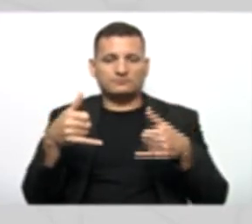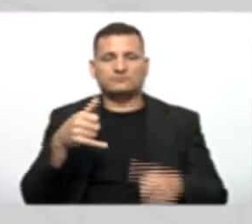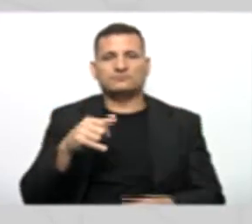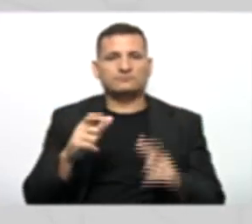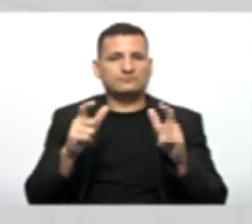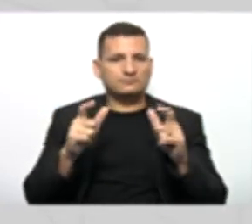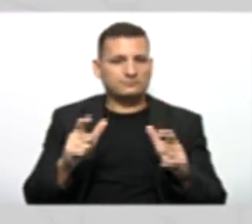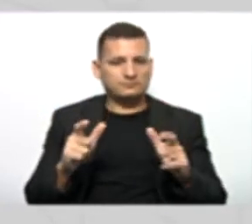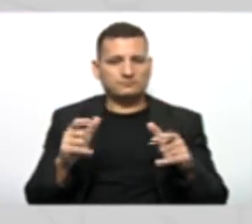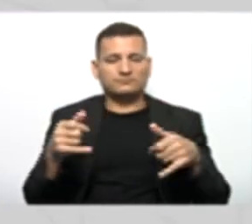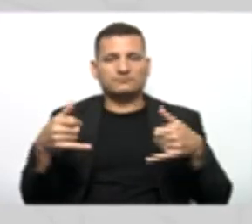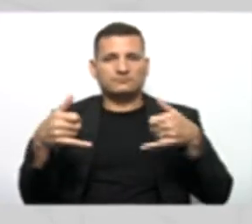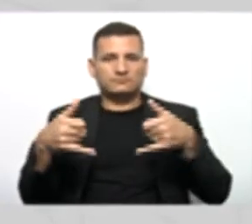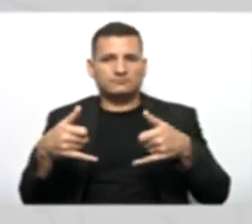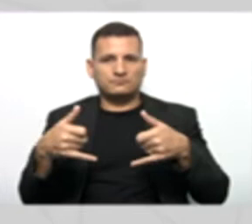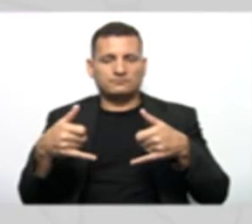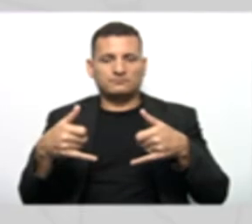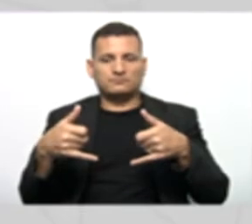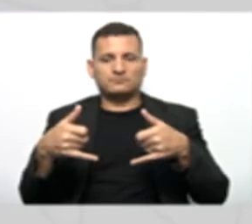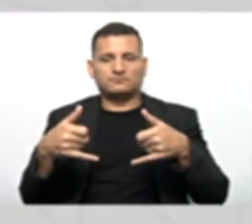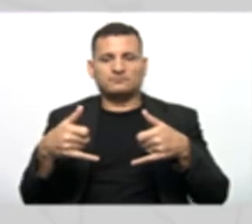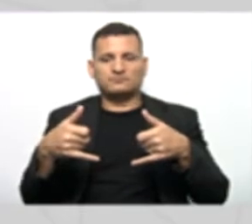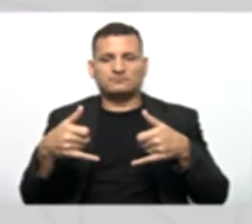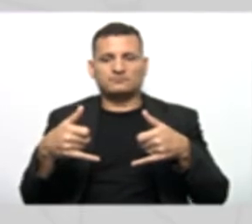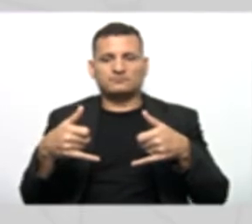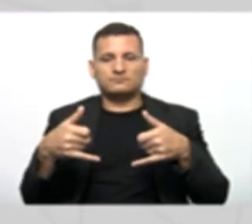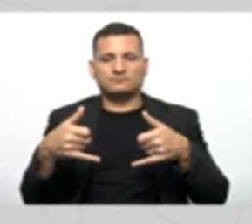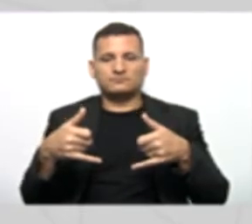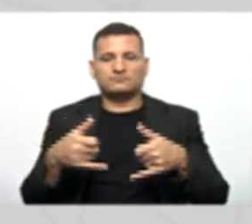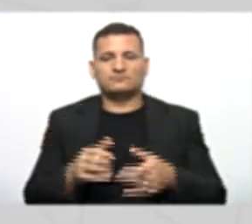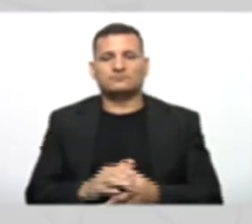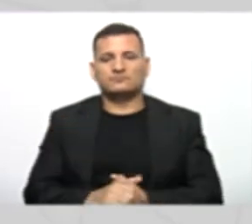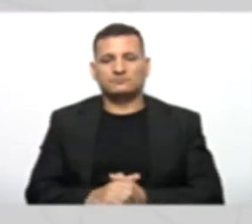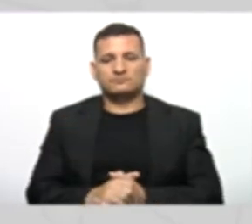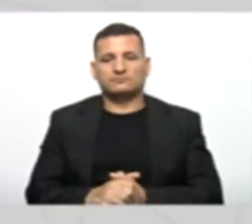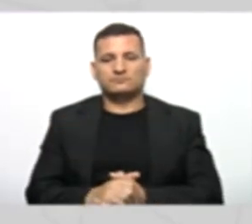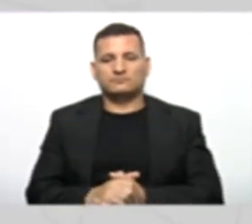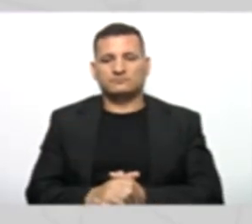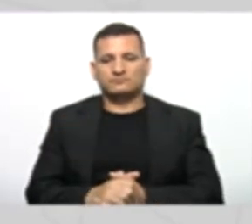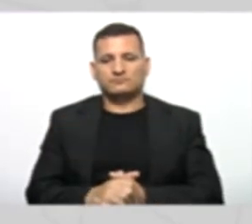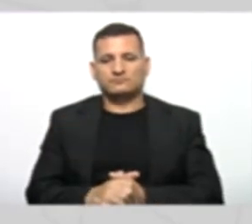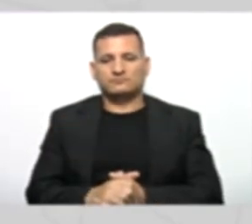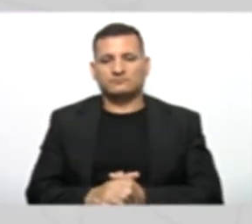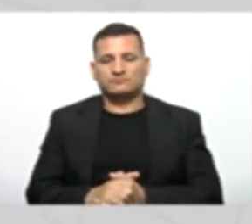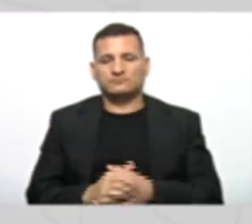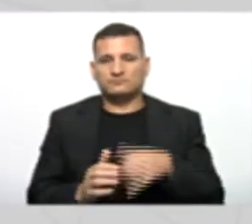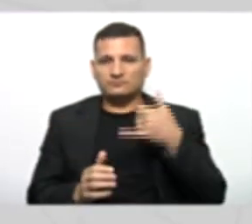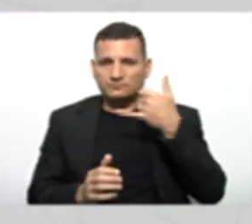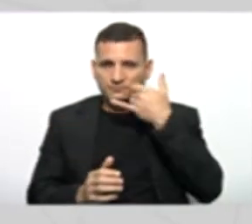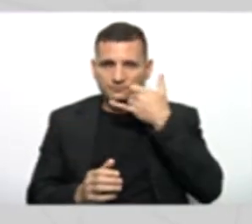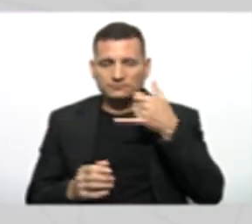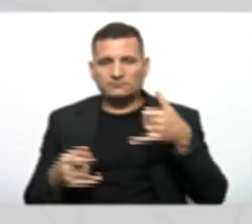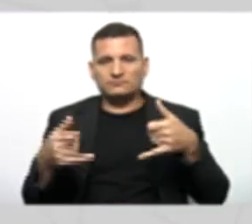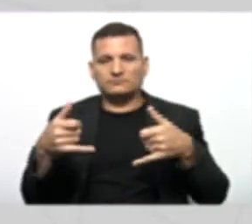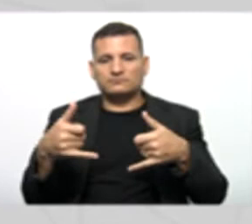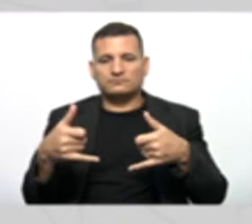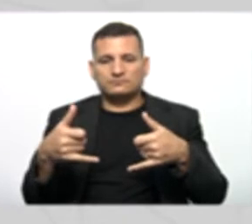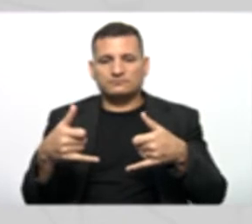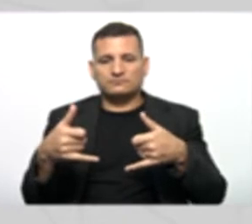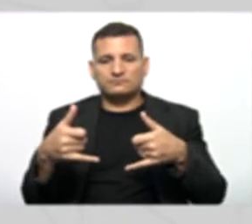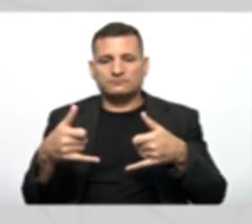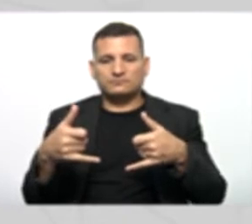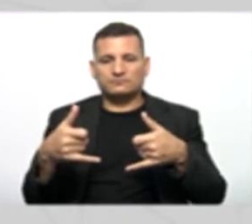Endereço Dois pontos Jogo de chaves Telefone Dois pontos